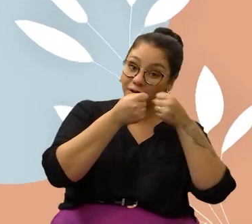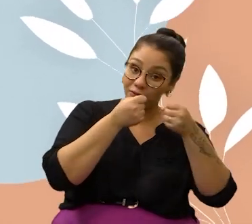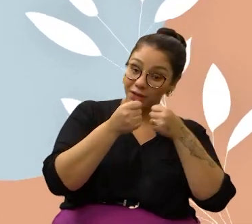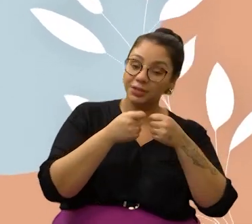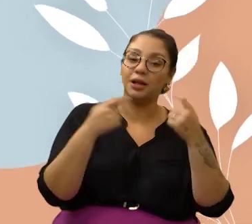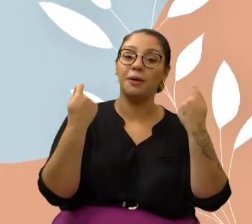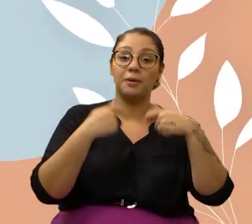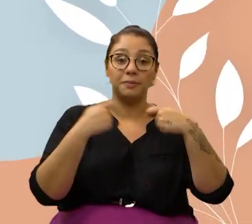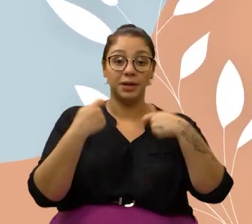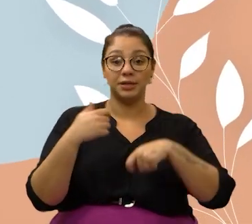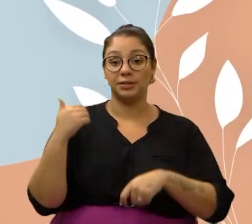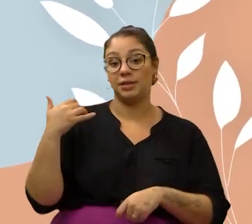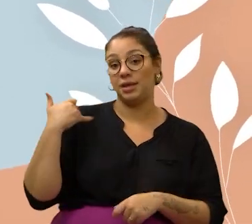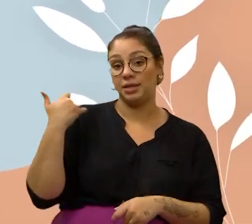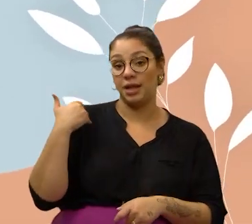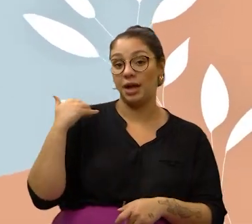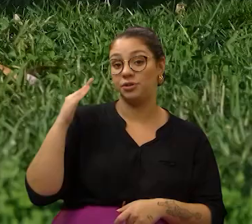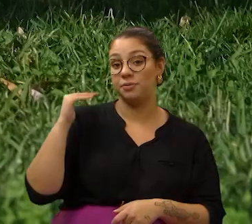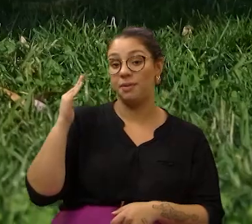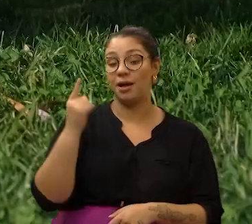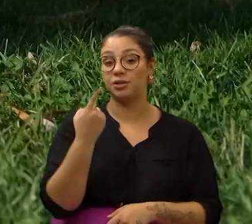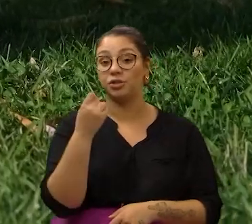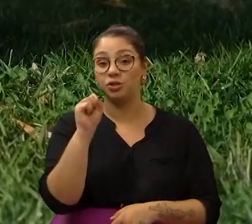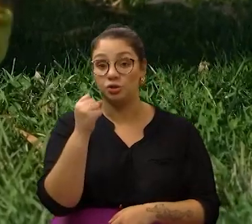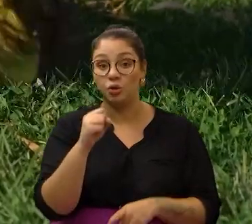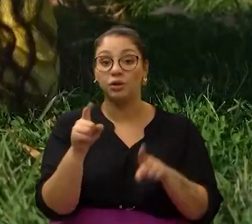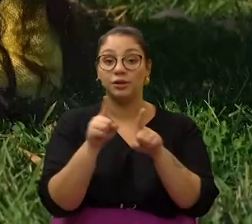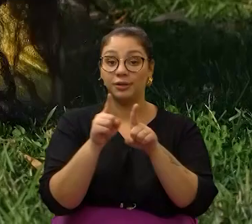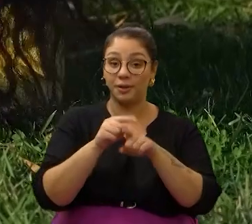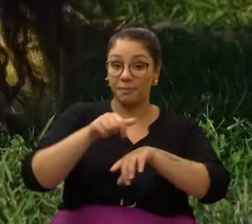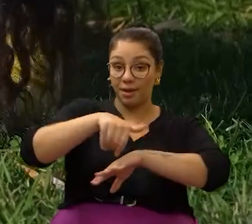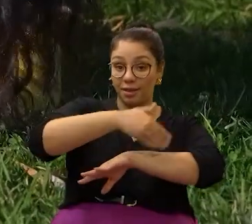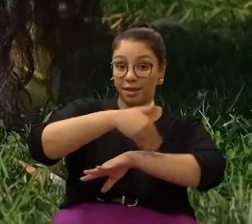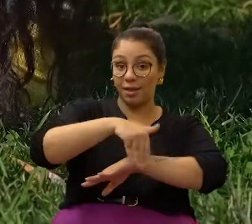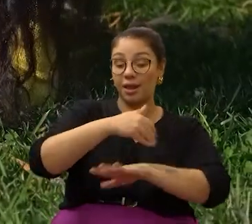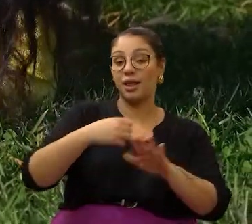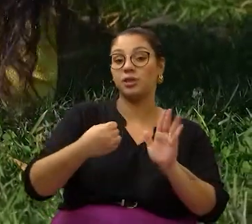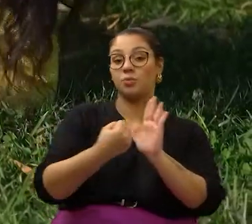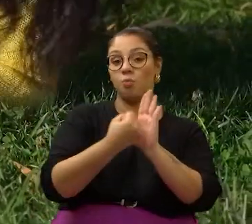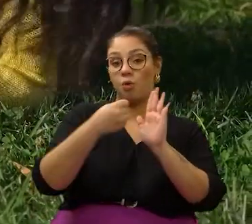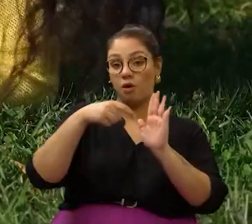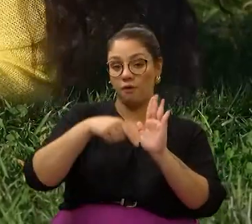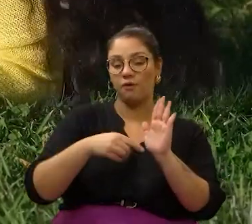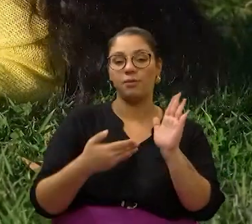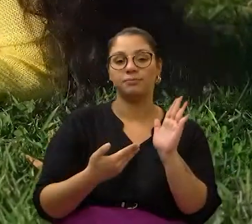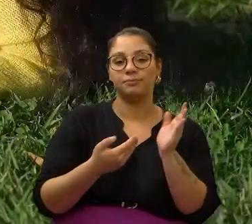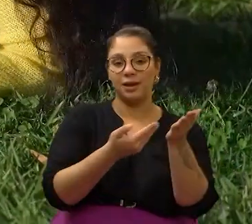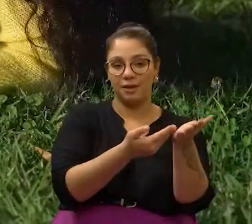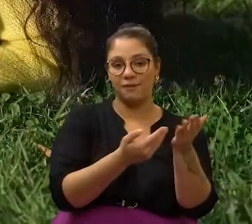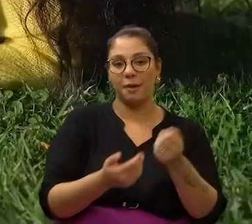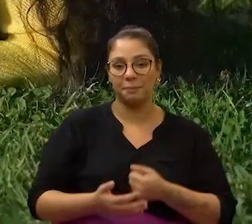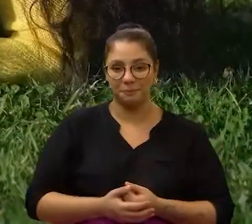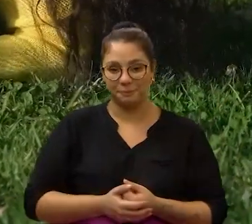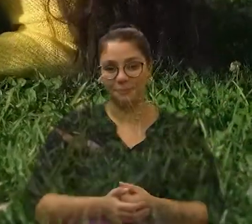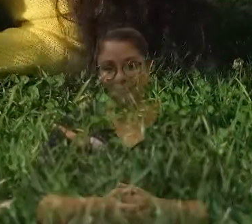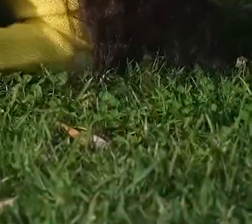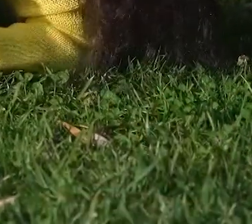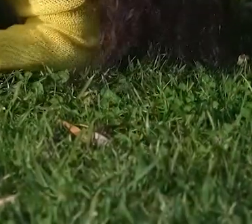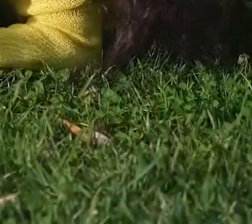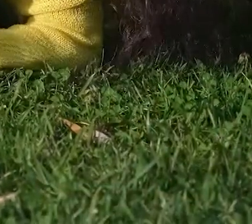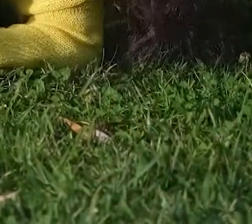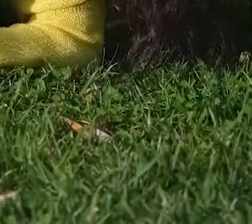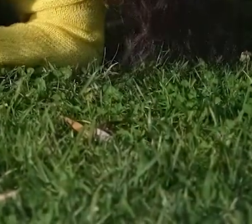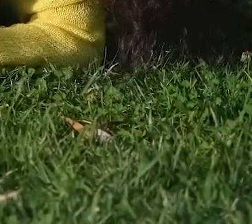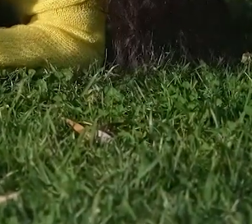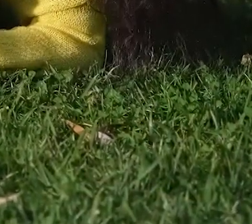Para adotar um bichinho, o interessado deverá preencher uma ficha e vai passar por uma entrevista. É